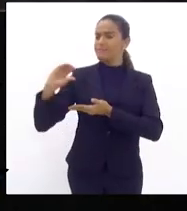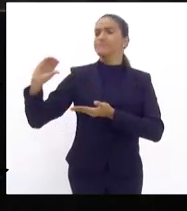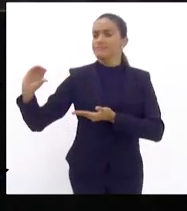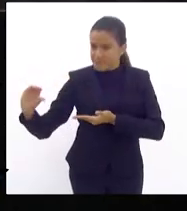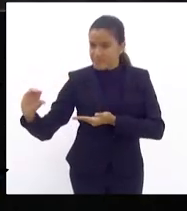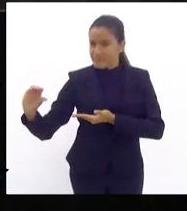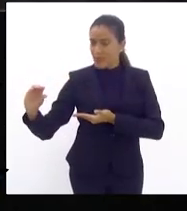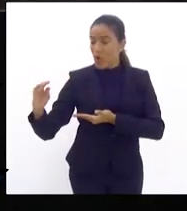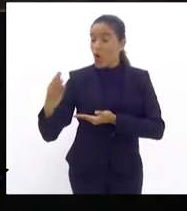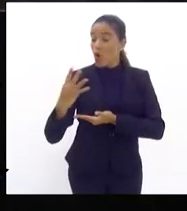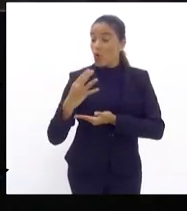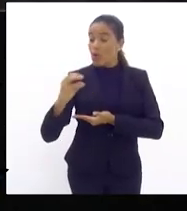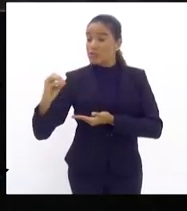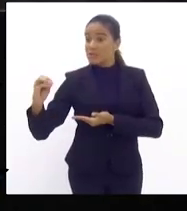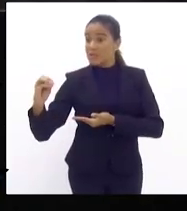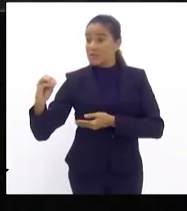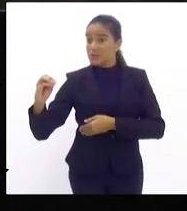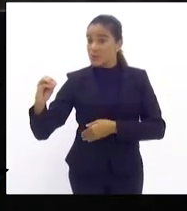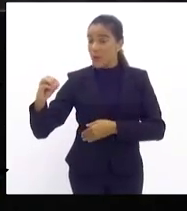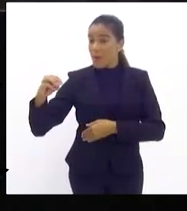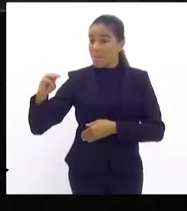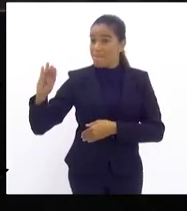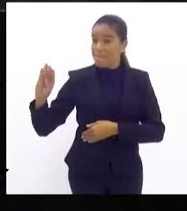milhões para o governo do estado